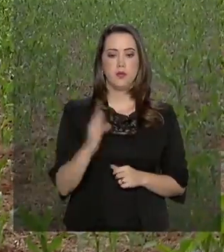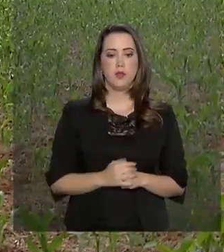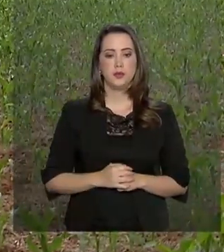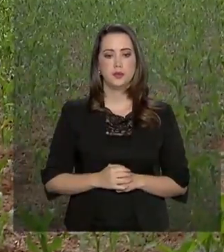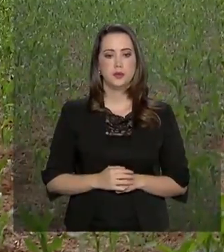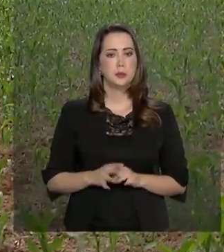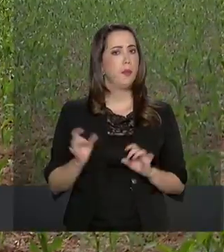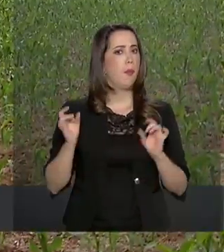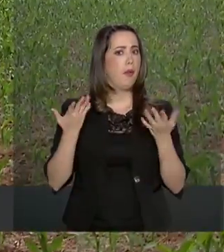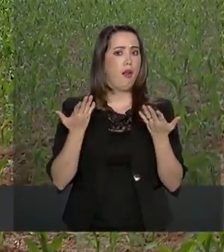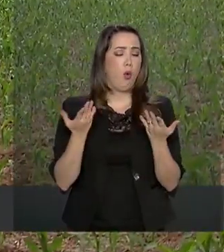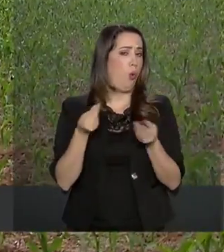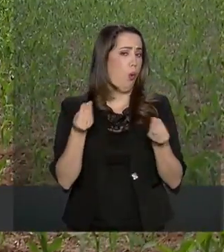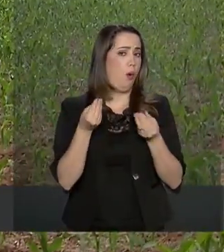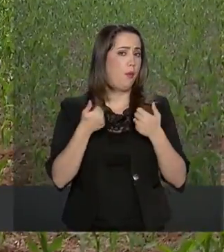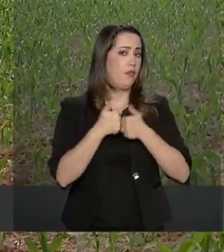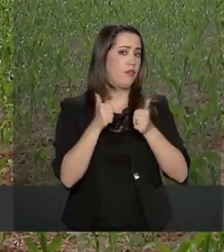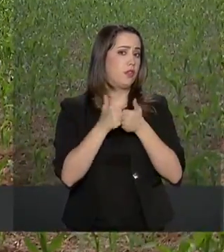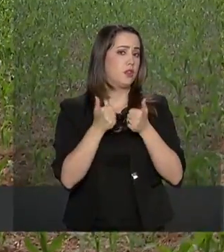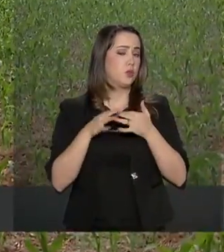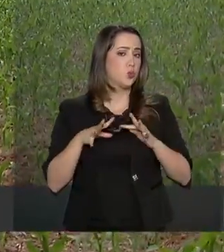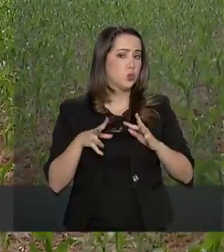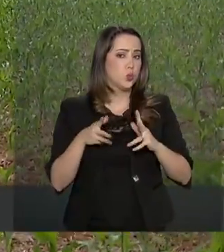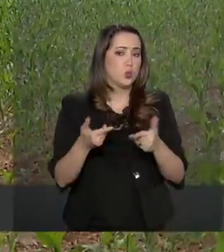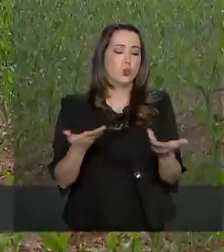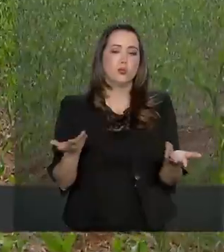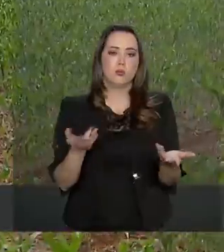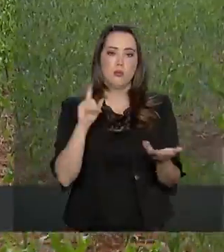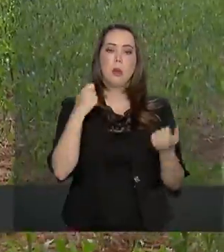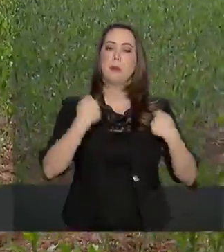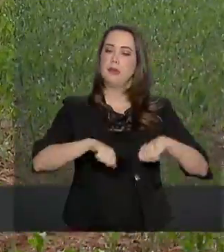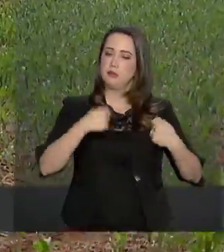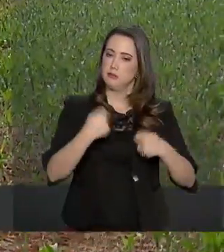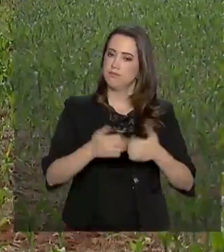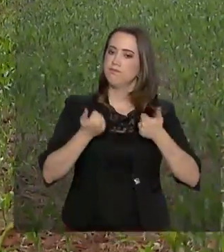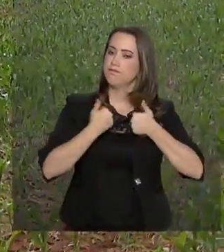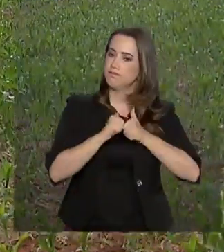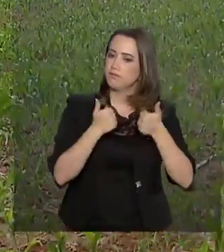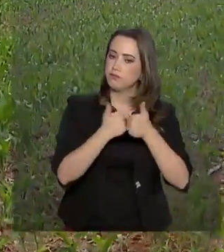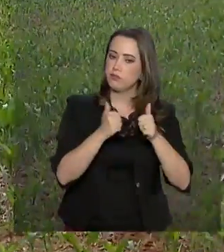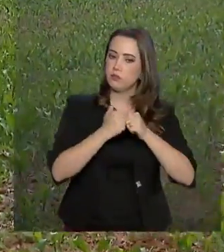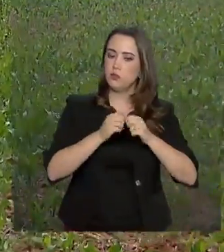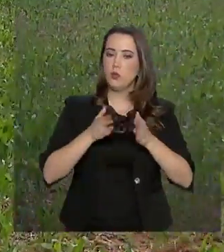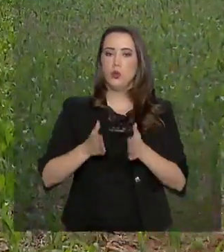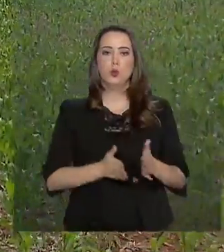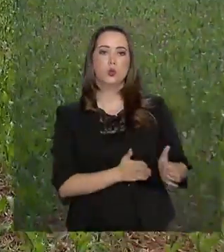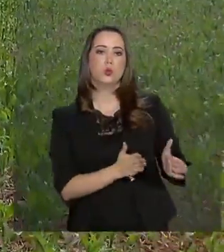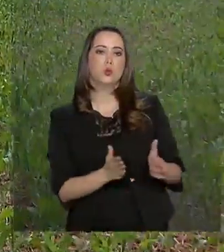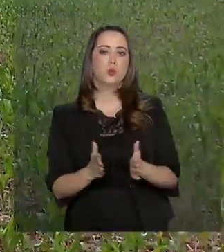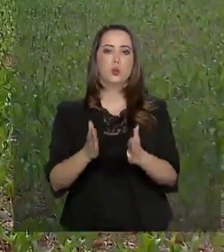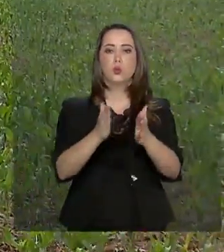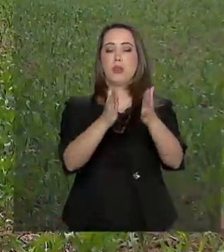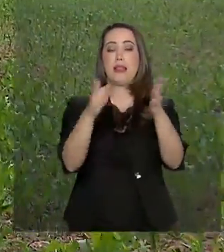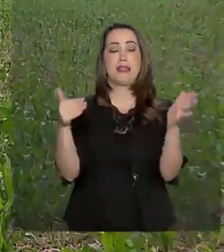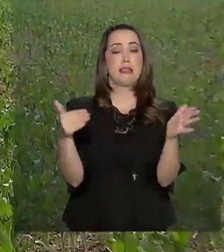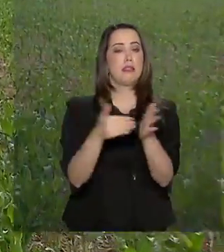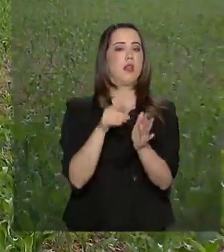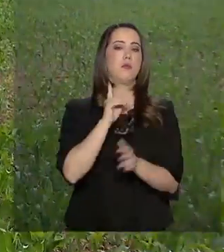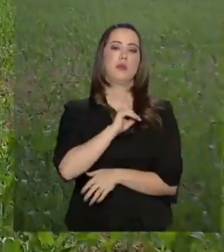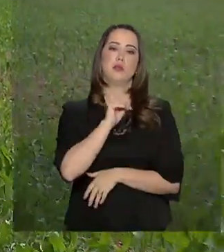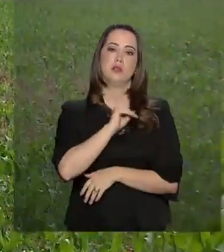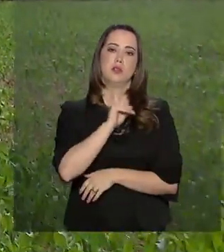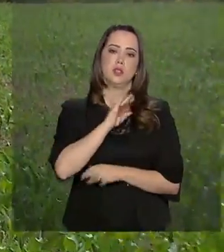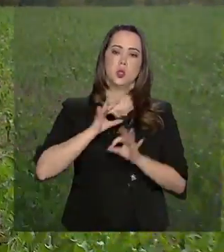escoar toda essa produção, os cooperados precisam transportar os grãos por via rodoviária até Minas Gerais,